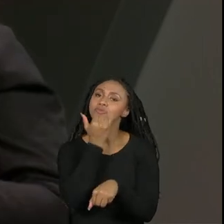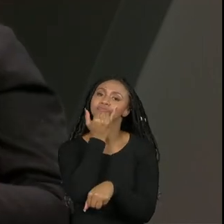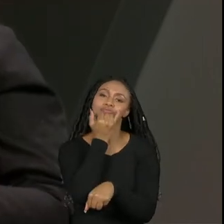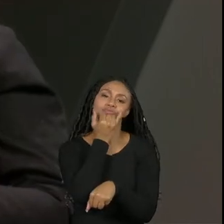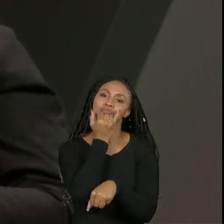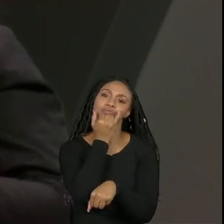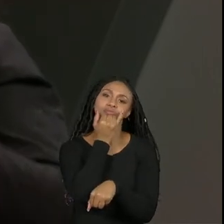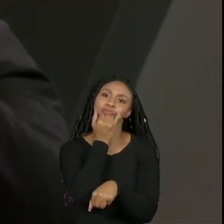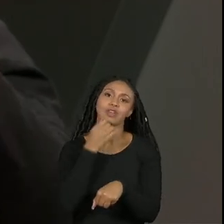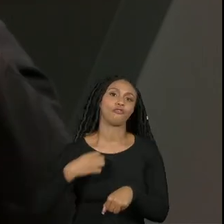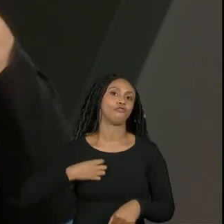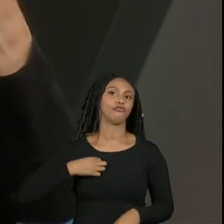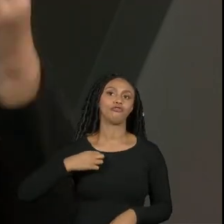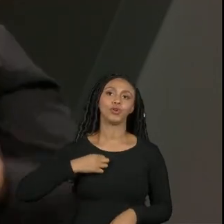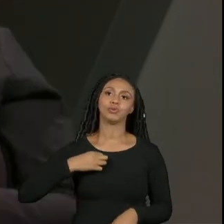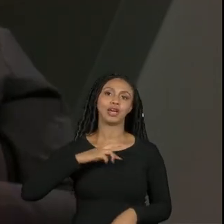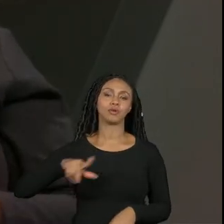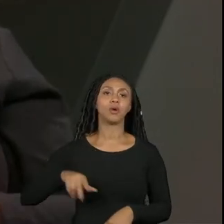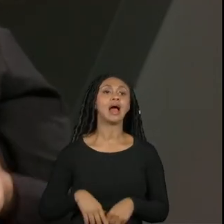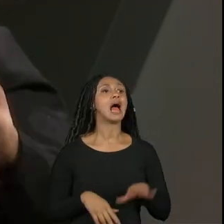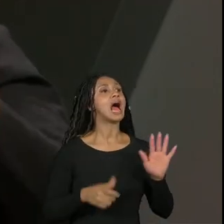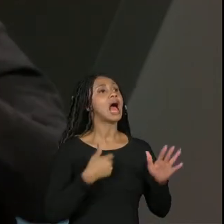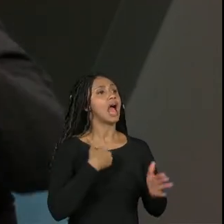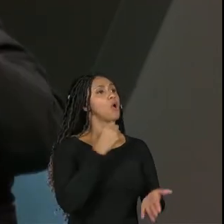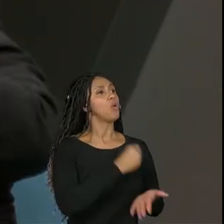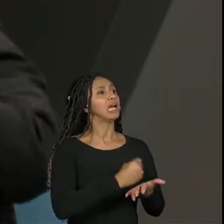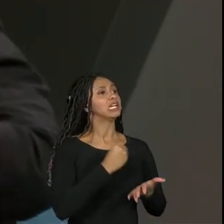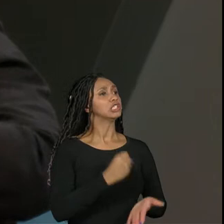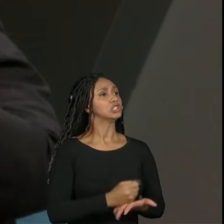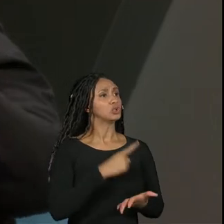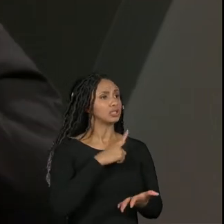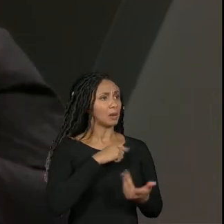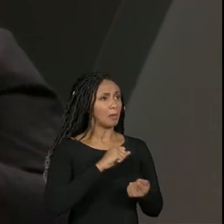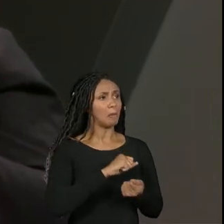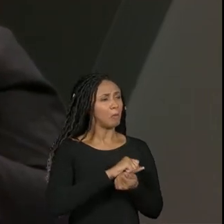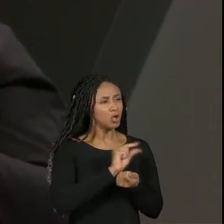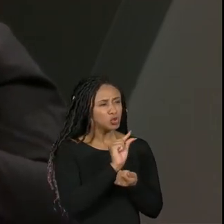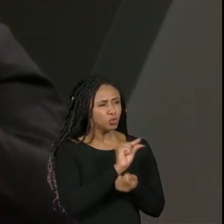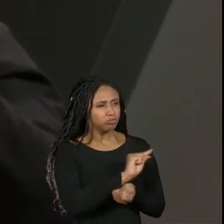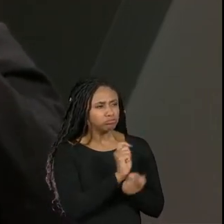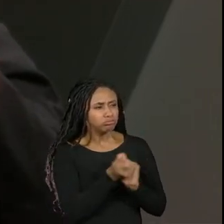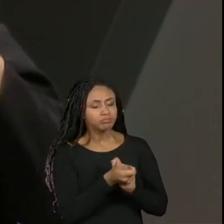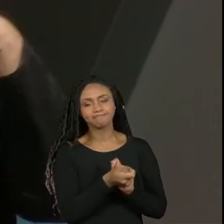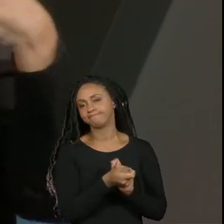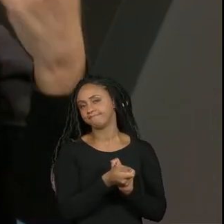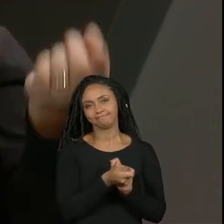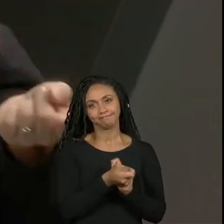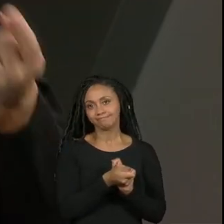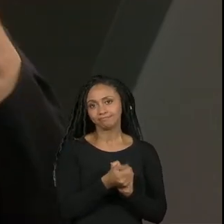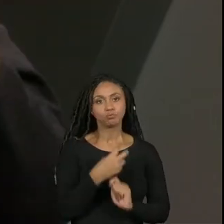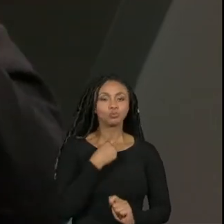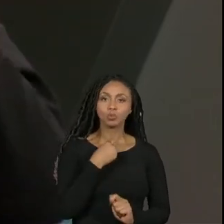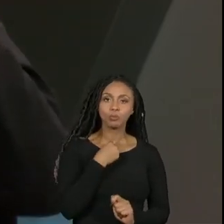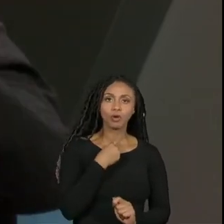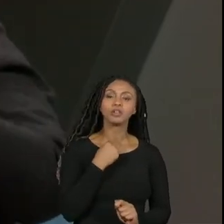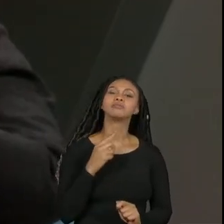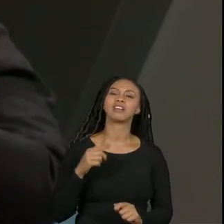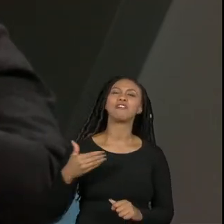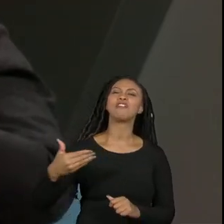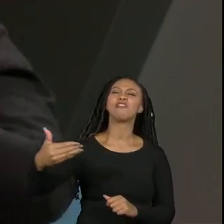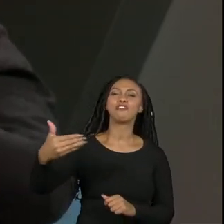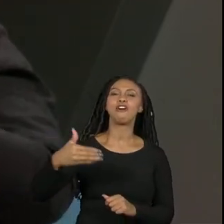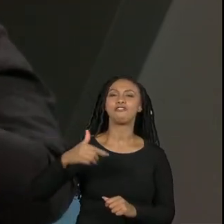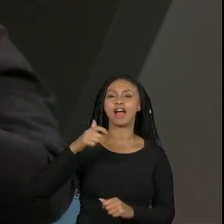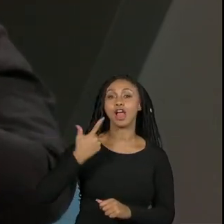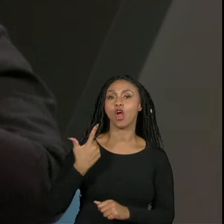trabalho voluntário ah eu tenho registro em carteira posso converter uma parte? não né a gente sabe a nossa próxima live que é